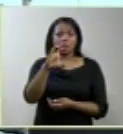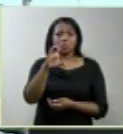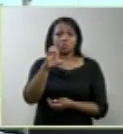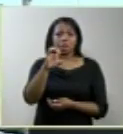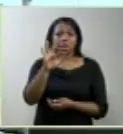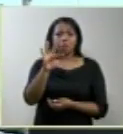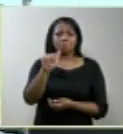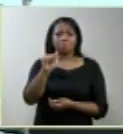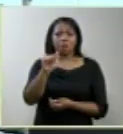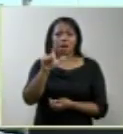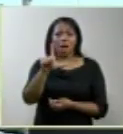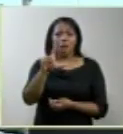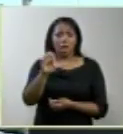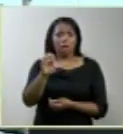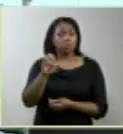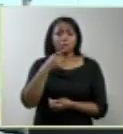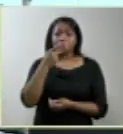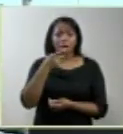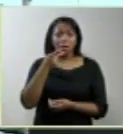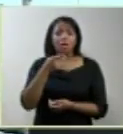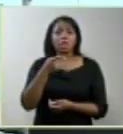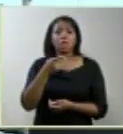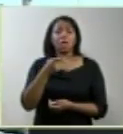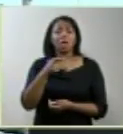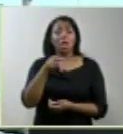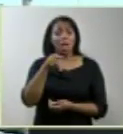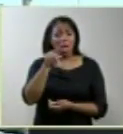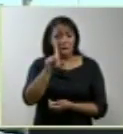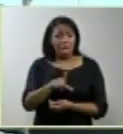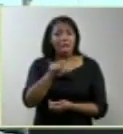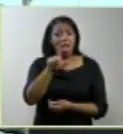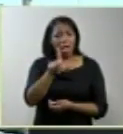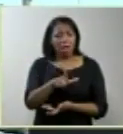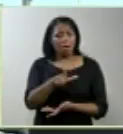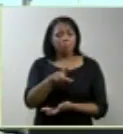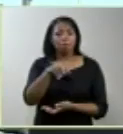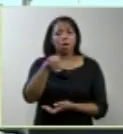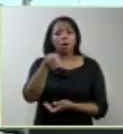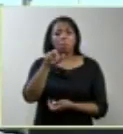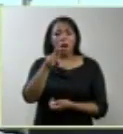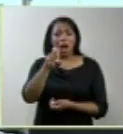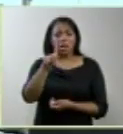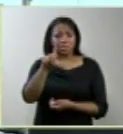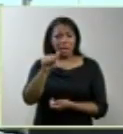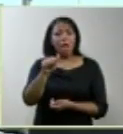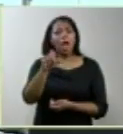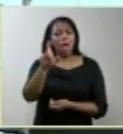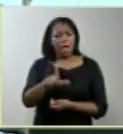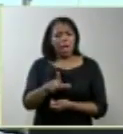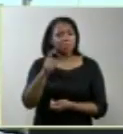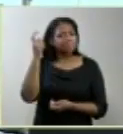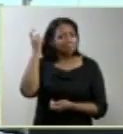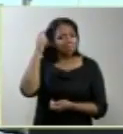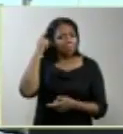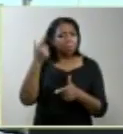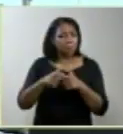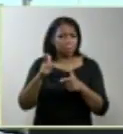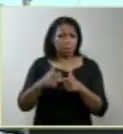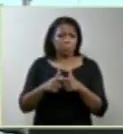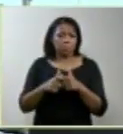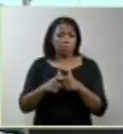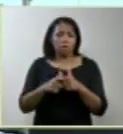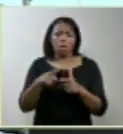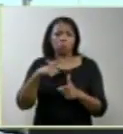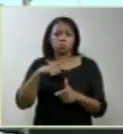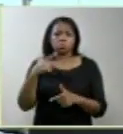Marcela. Inclusive, o próprio código de ética médica me impediria de, sem ter tido o